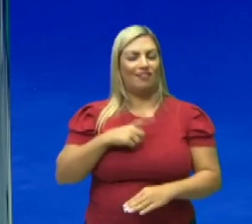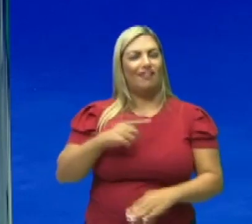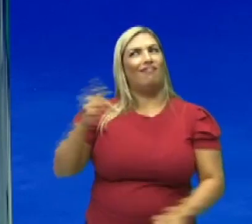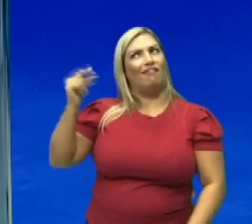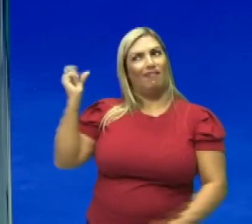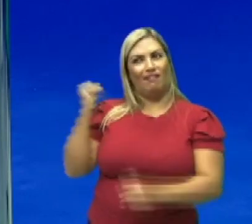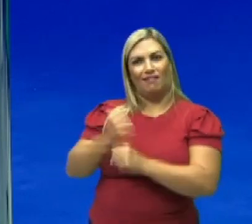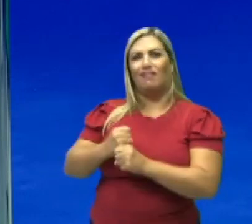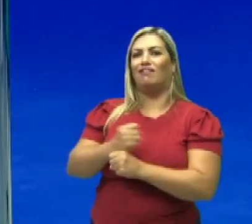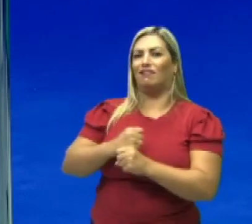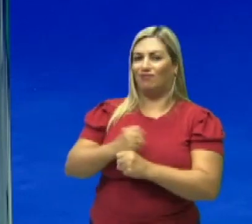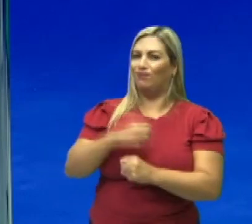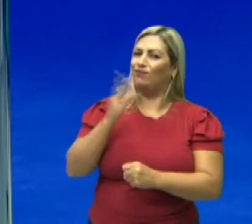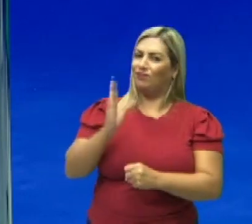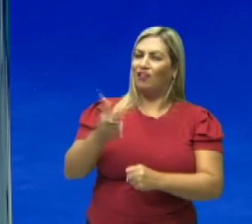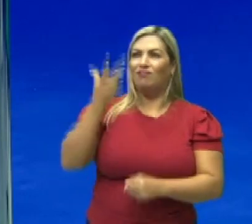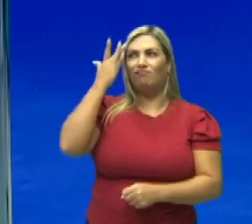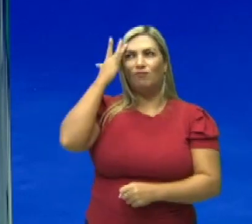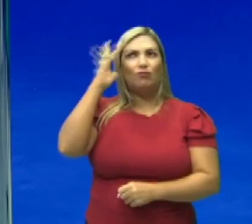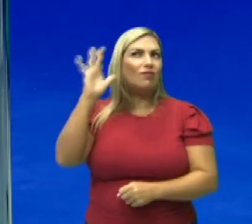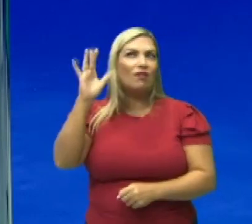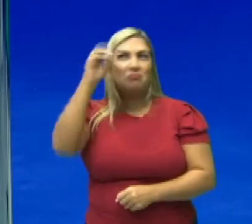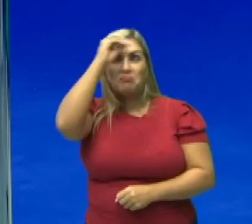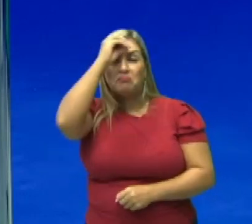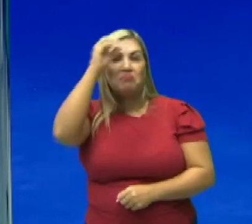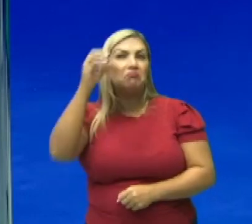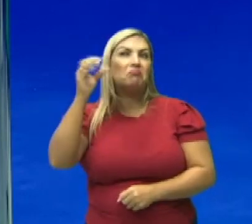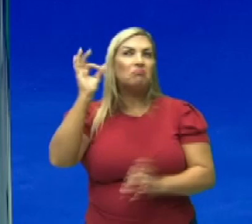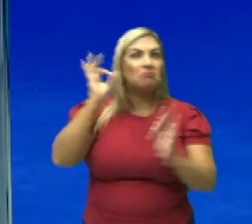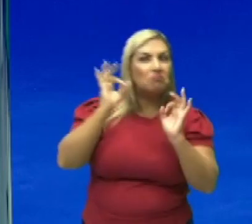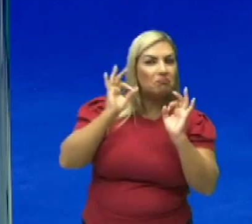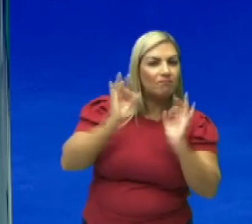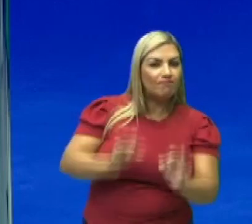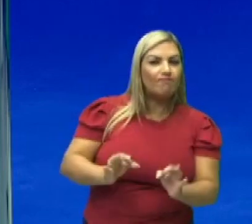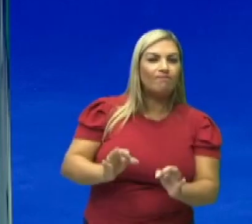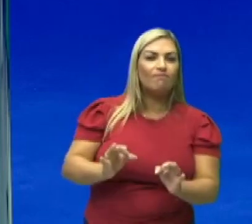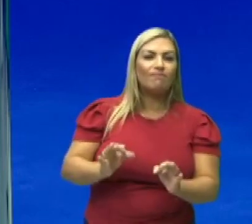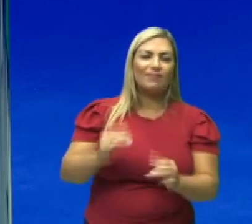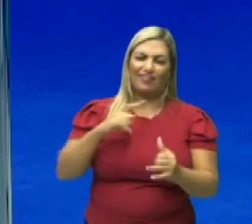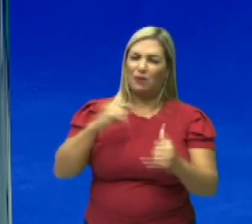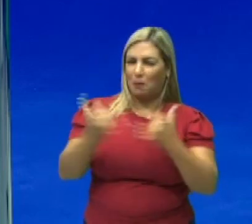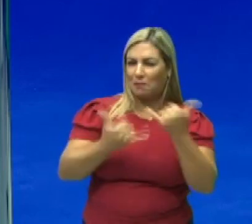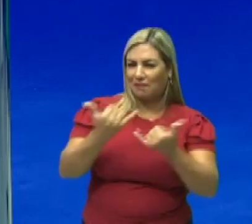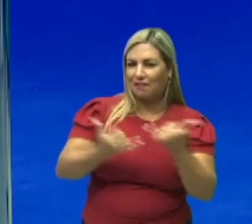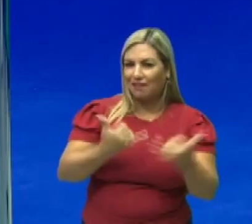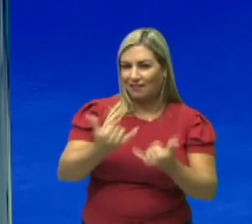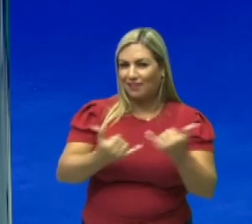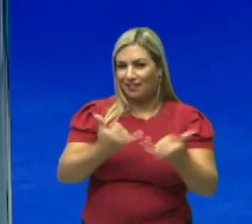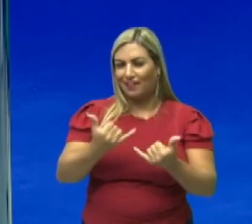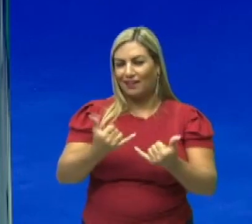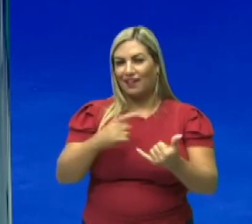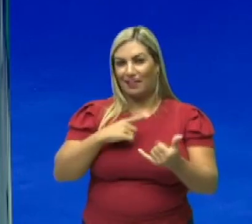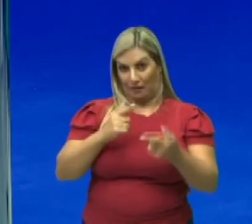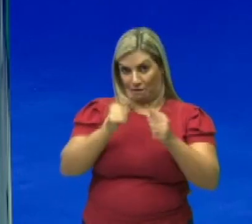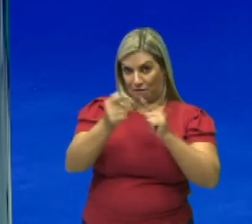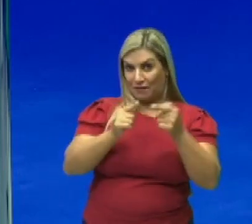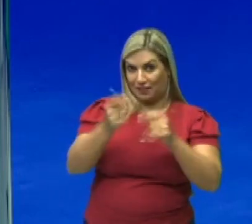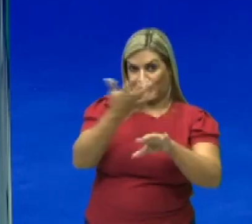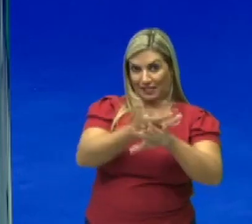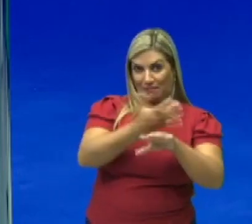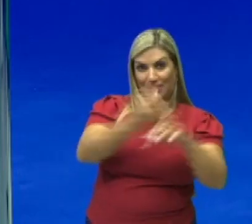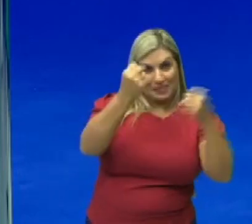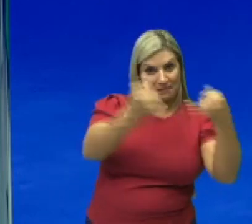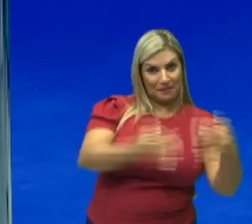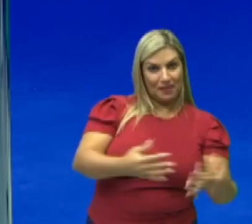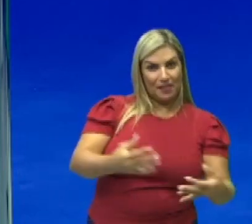há muitos anos. Não se sabe dizer que é... E aí vem aquela brincadeirinha que a física explica da